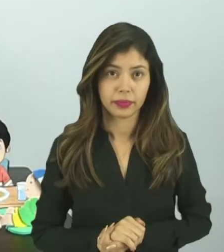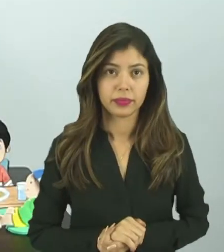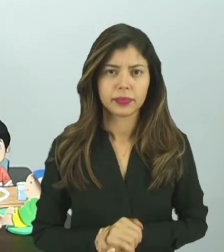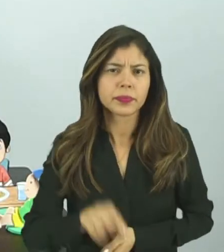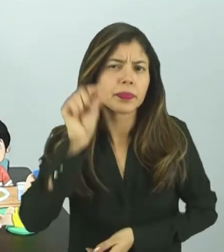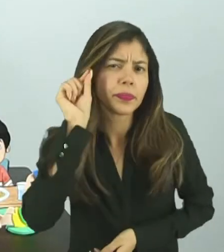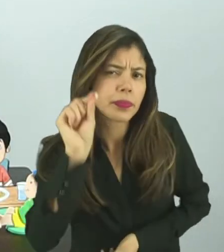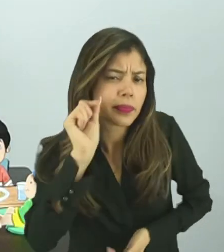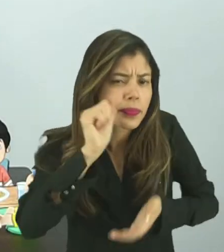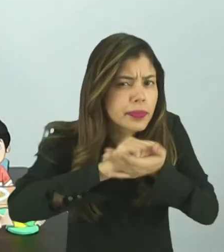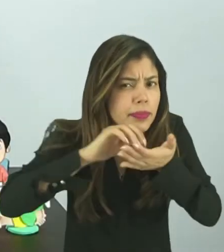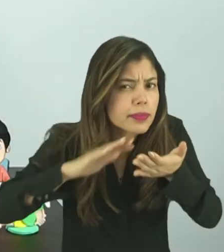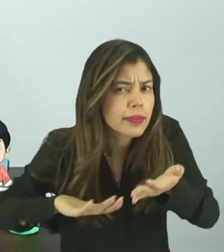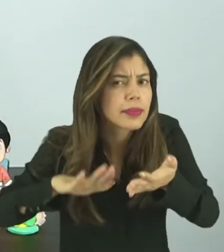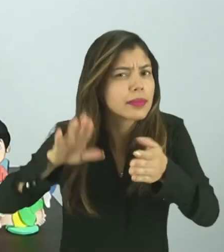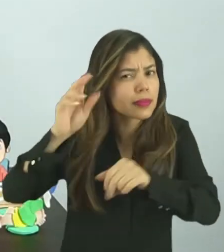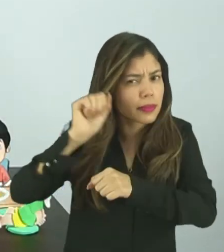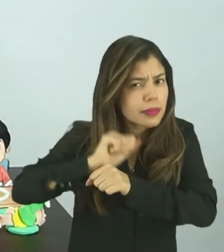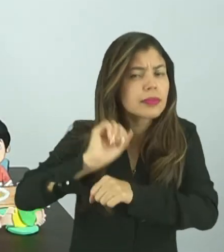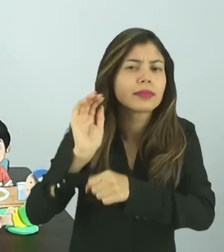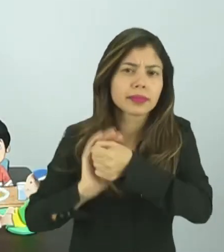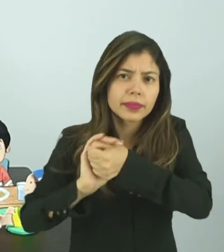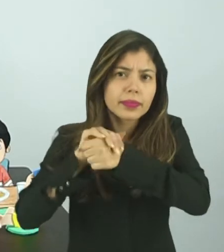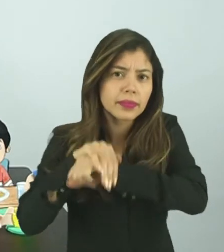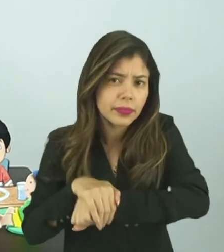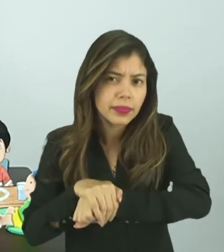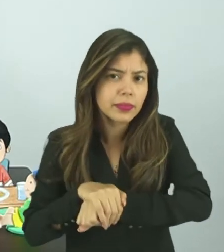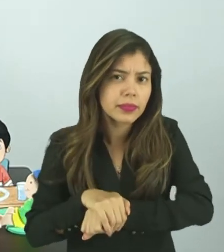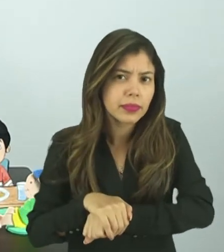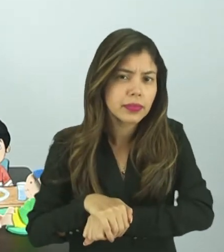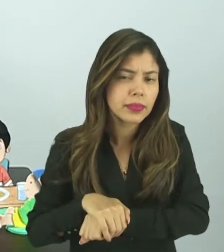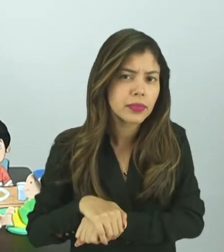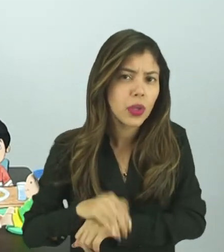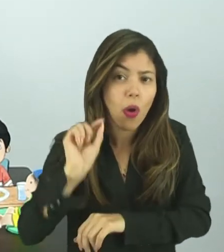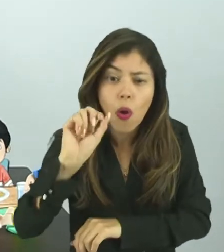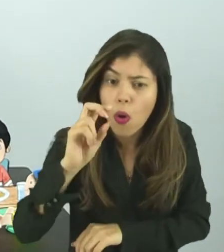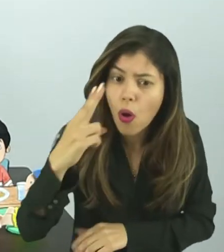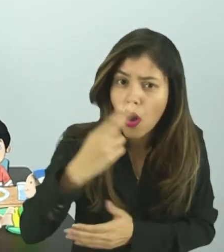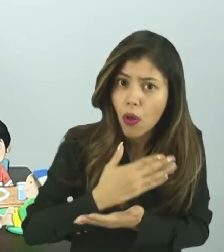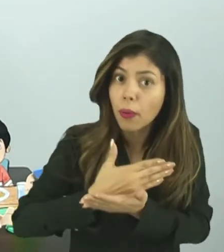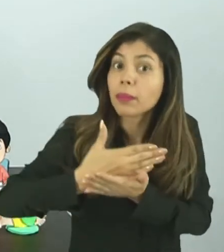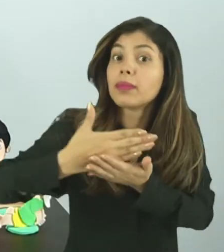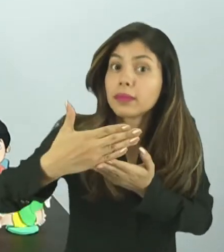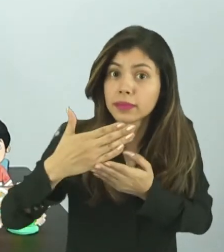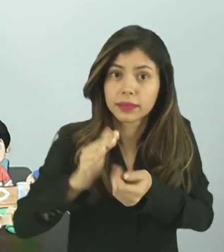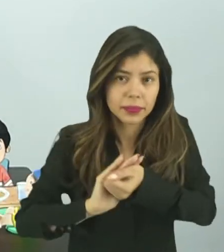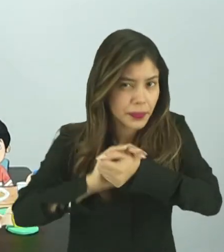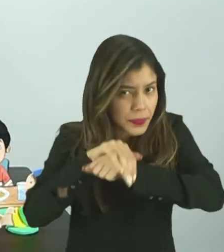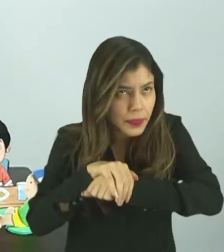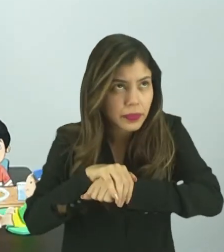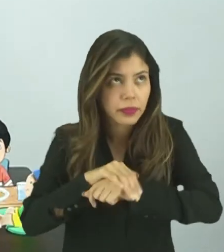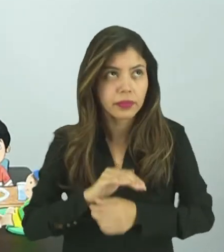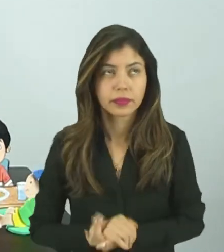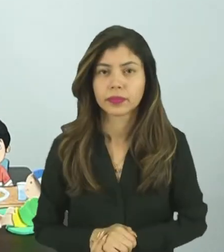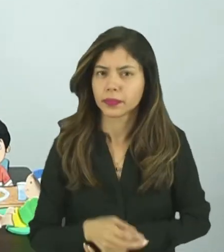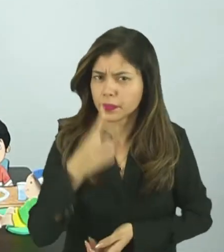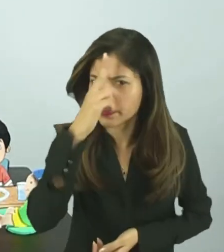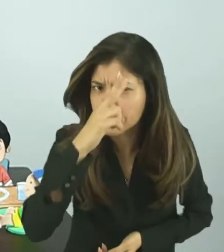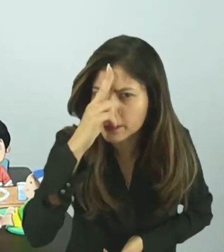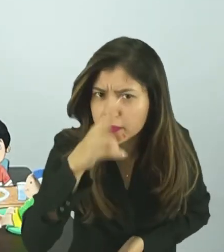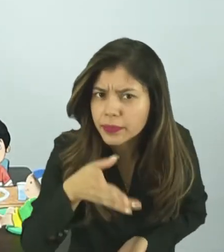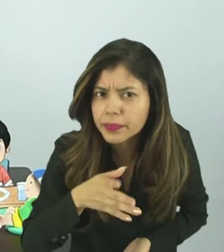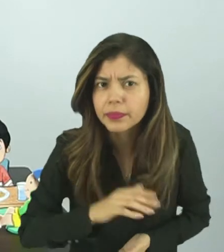Que atividade vocês fazem no período da noite? Ou no comecinho da noite? Vocês lembram?